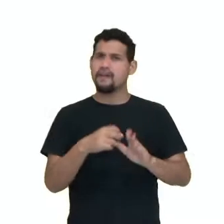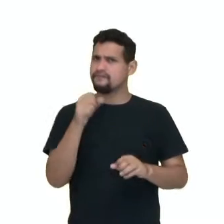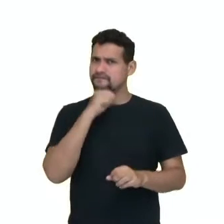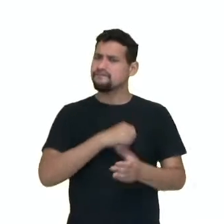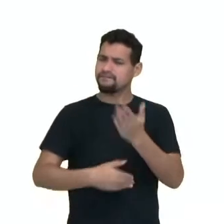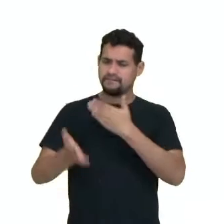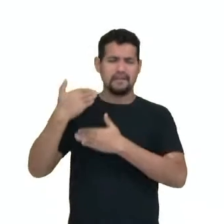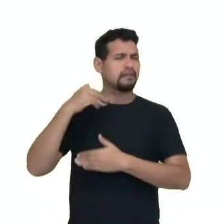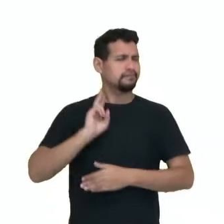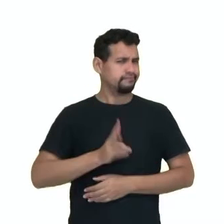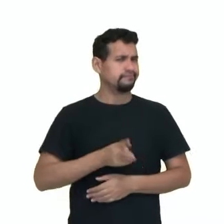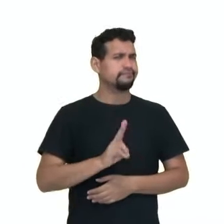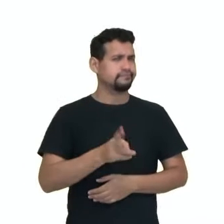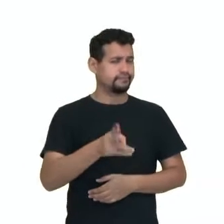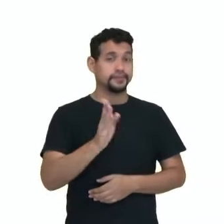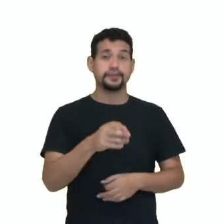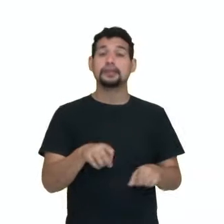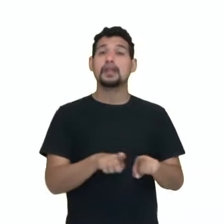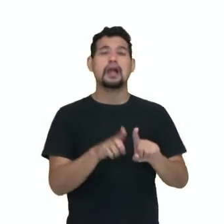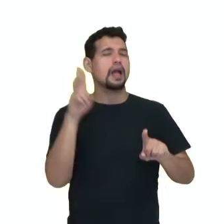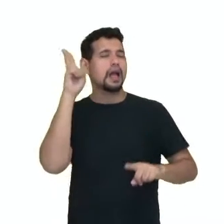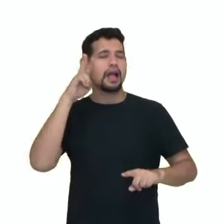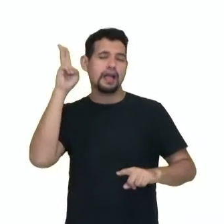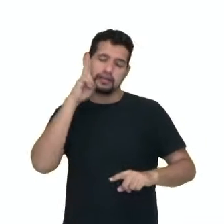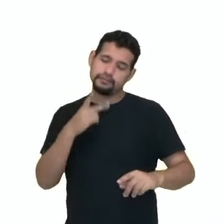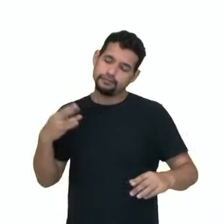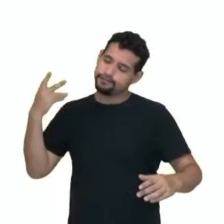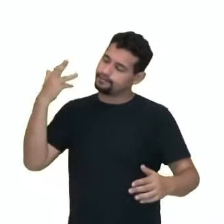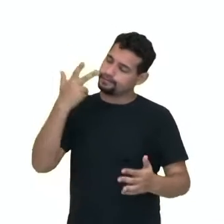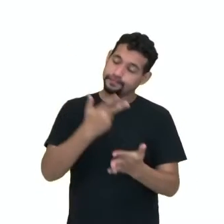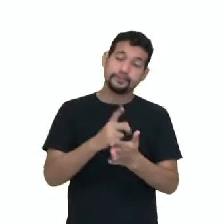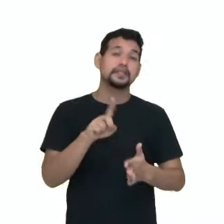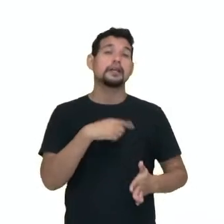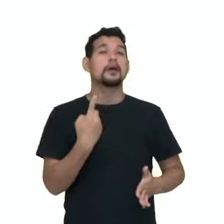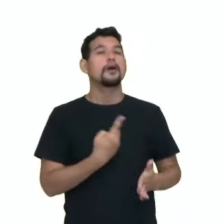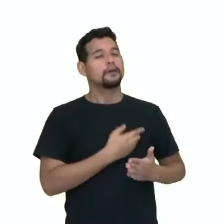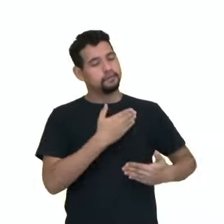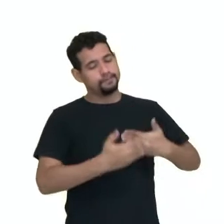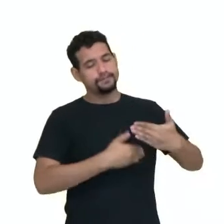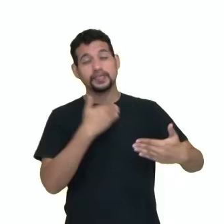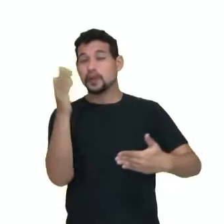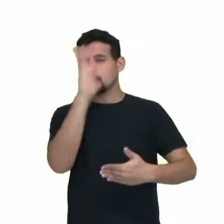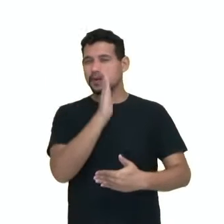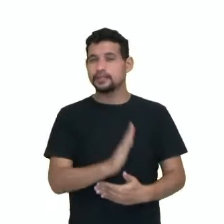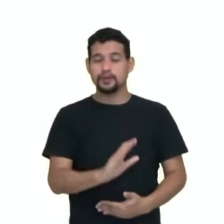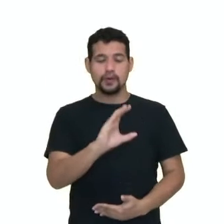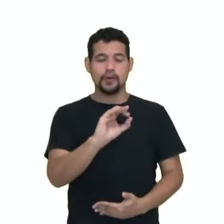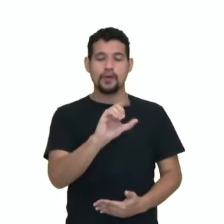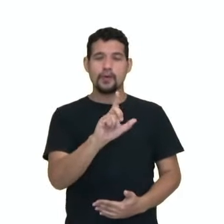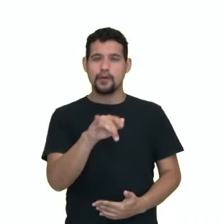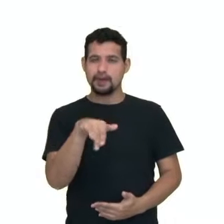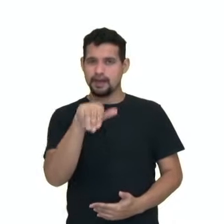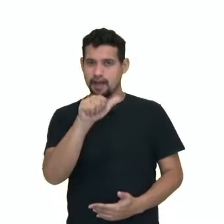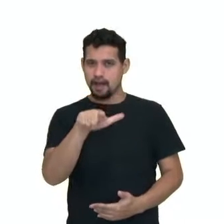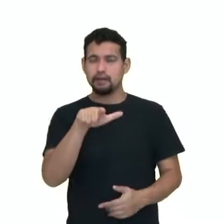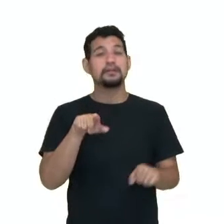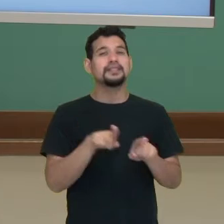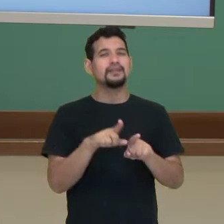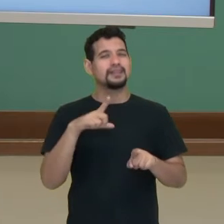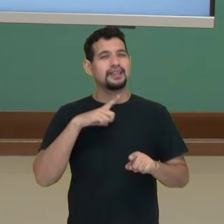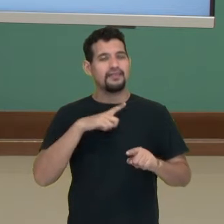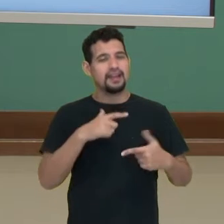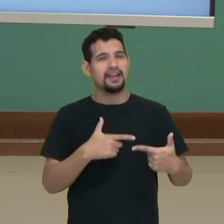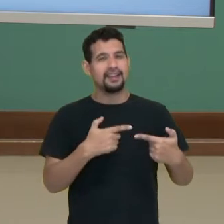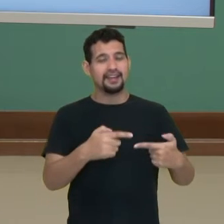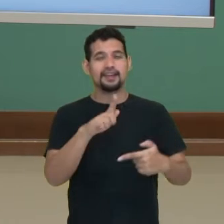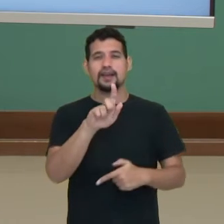das Forças Armadas. A história da Marinha remonta ao nosso período colonial, a famosa Batalha de Guararapes,